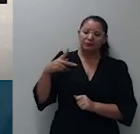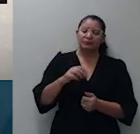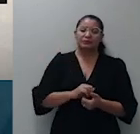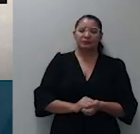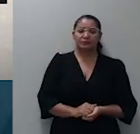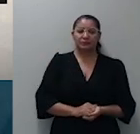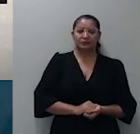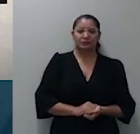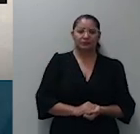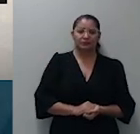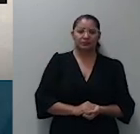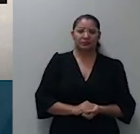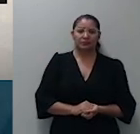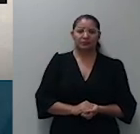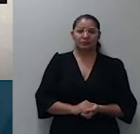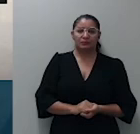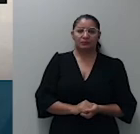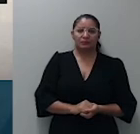Isabel?